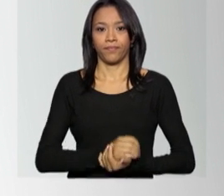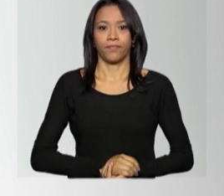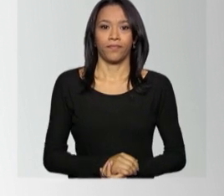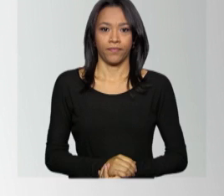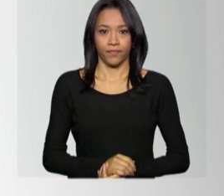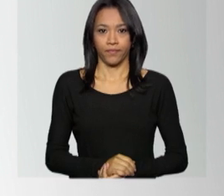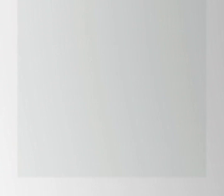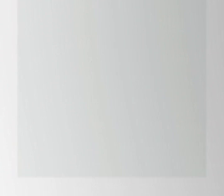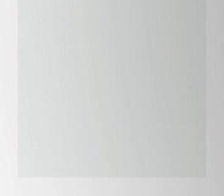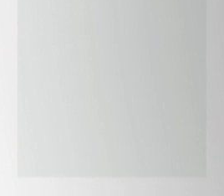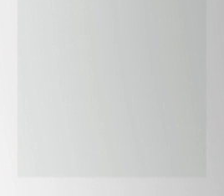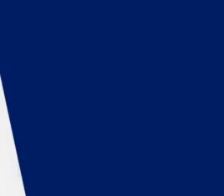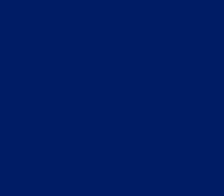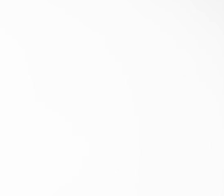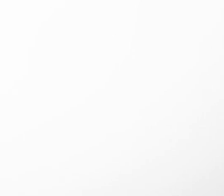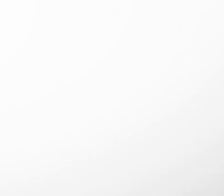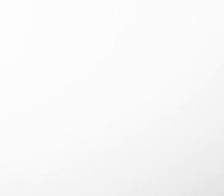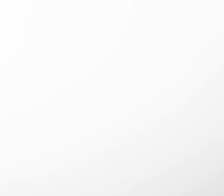.br.